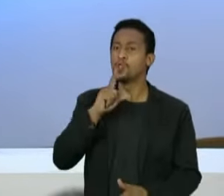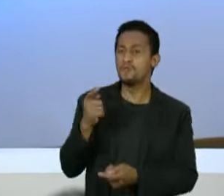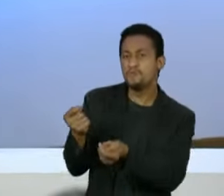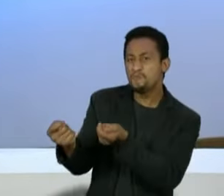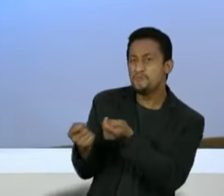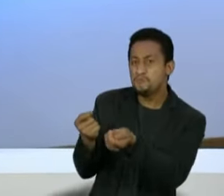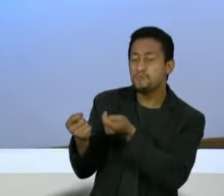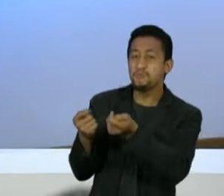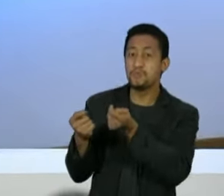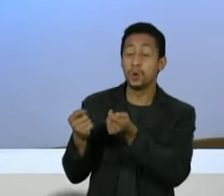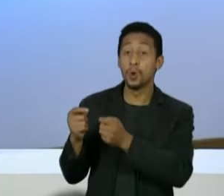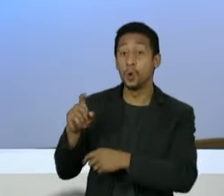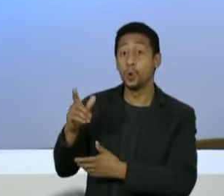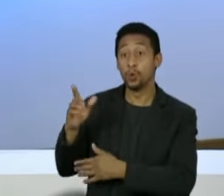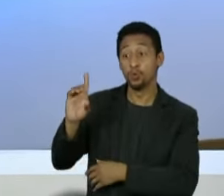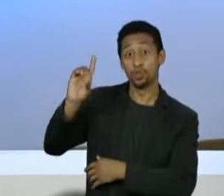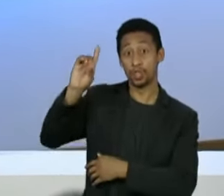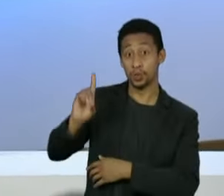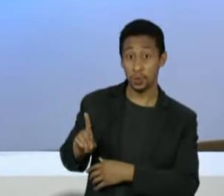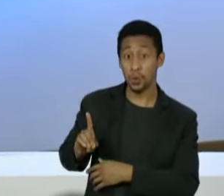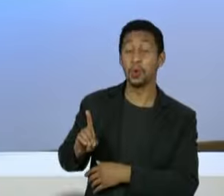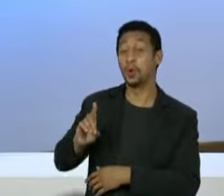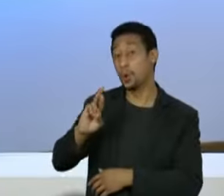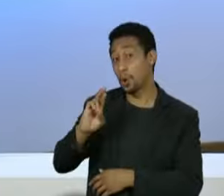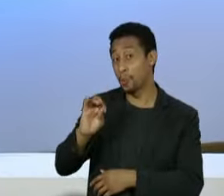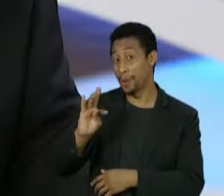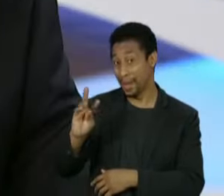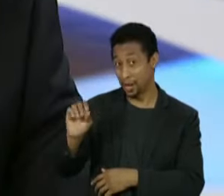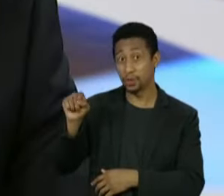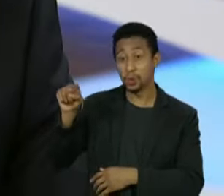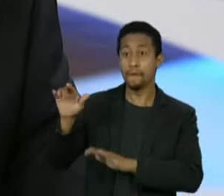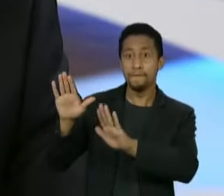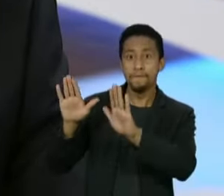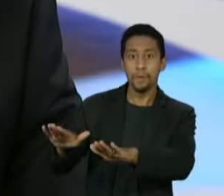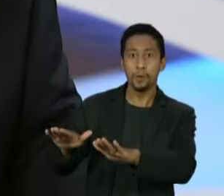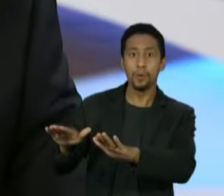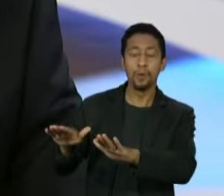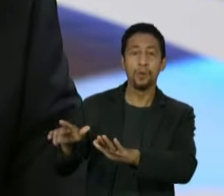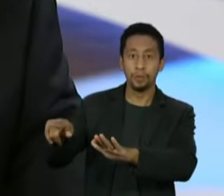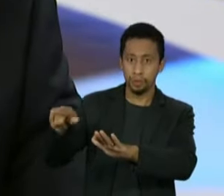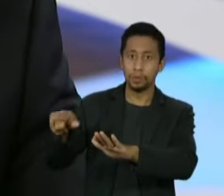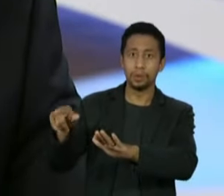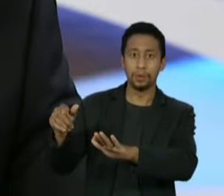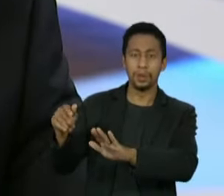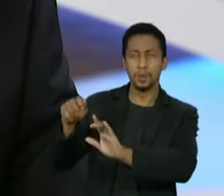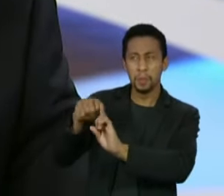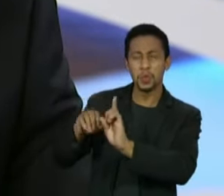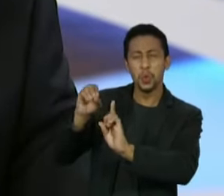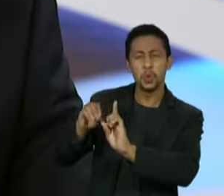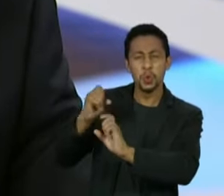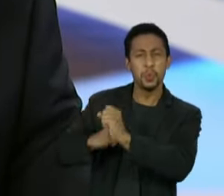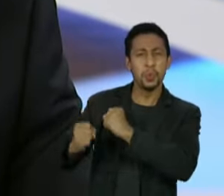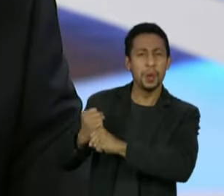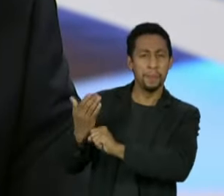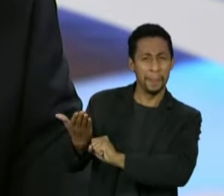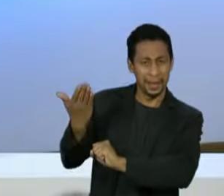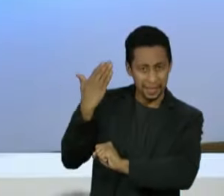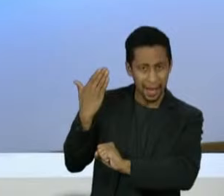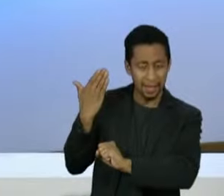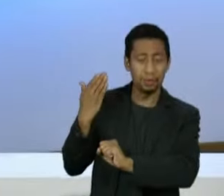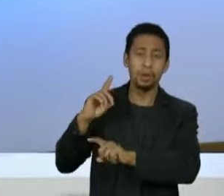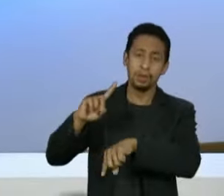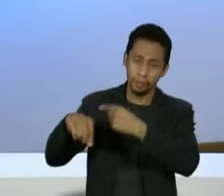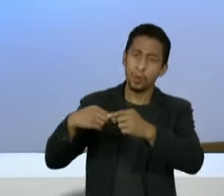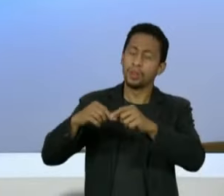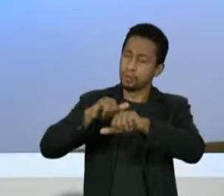-diretor Roberto Dias, do Ministério da Saúde, no cargo, em outubro do ano passado. Notícia que chegou a ser veiculada em